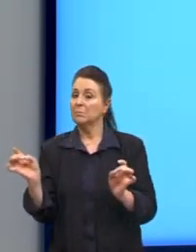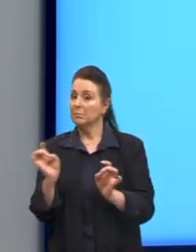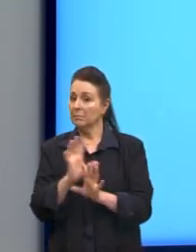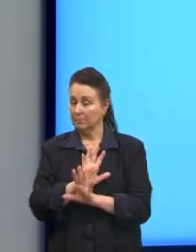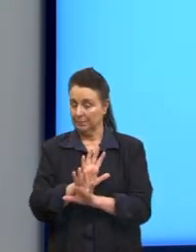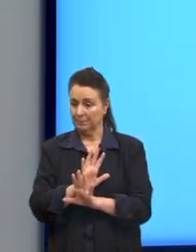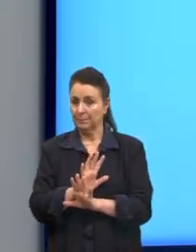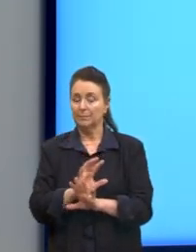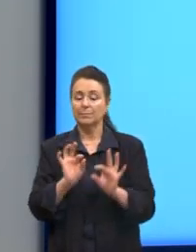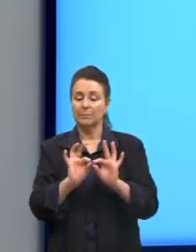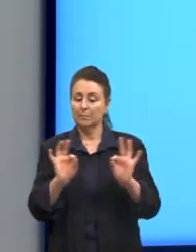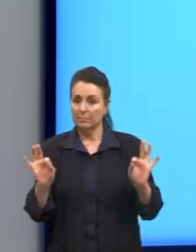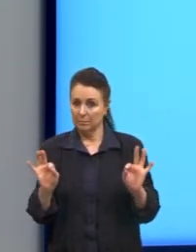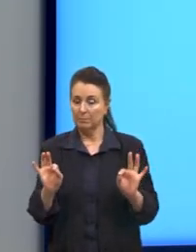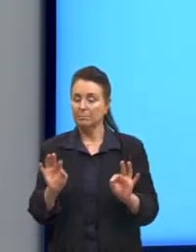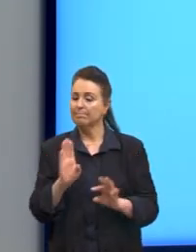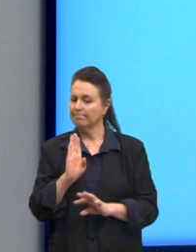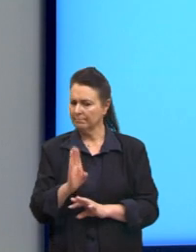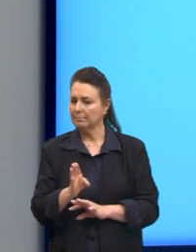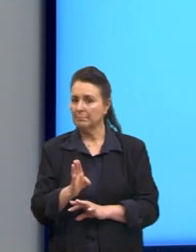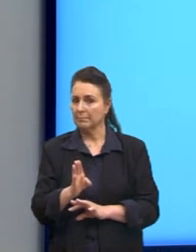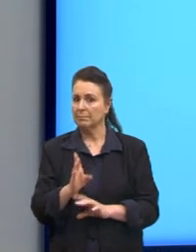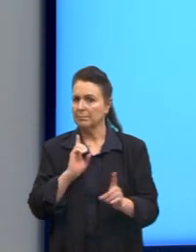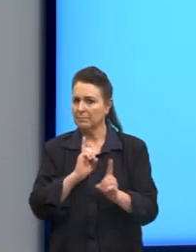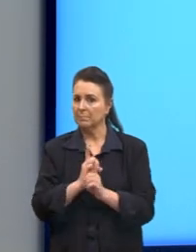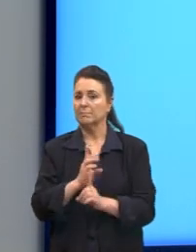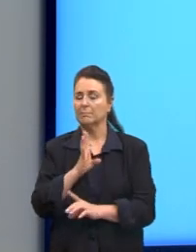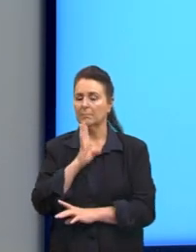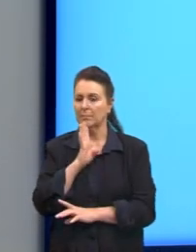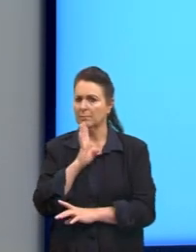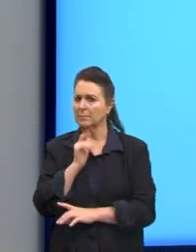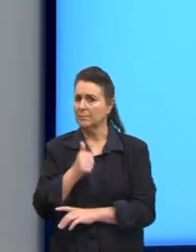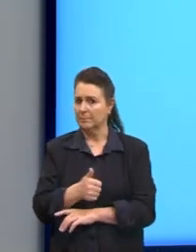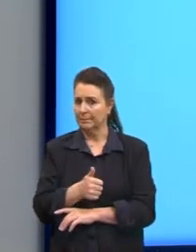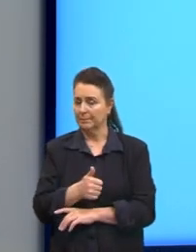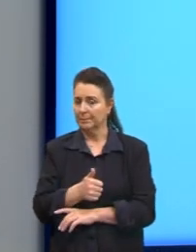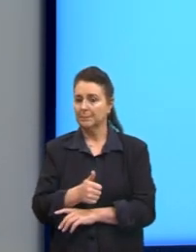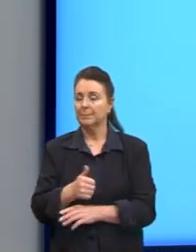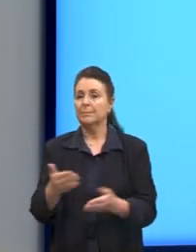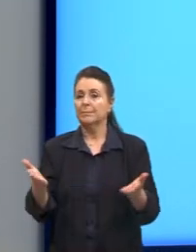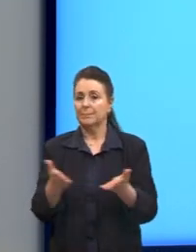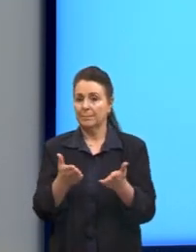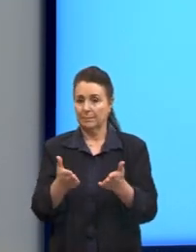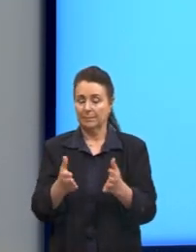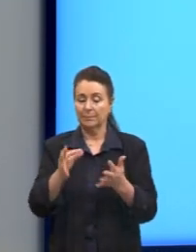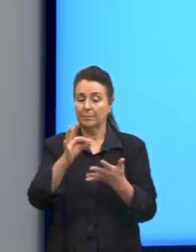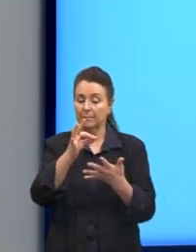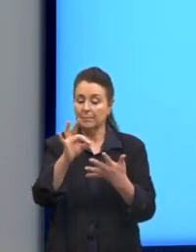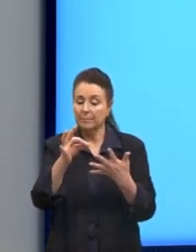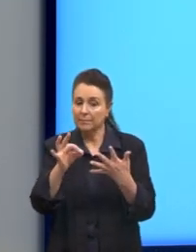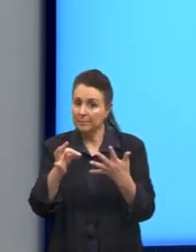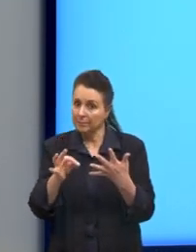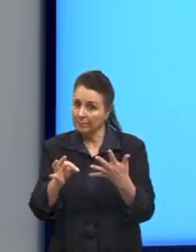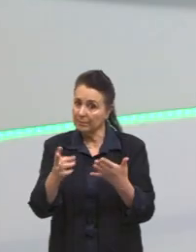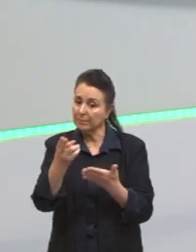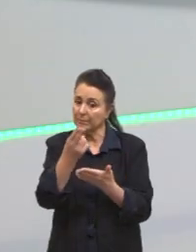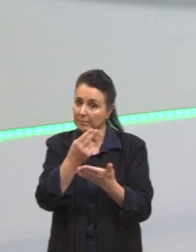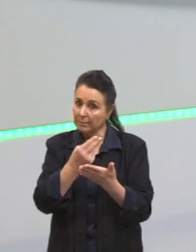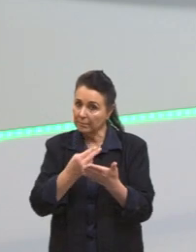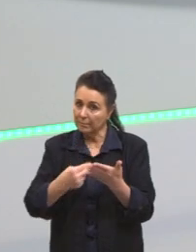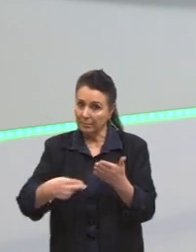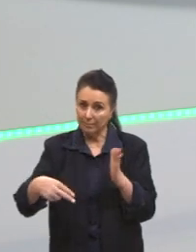tenho aqui as medidas que eu já conheço. Mas aí, eu vou destacar essa figura para a gente analisar, né?